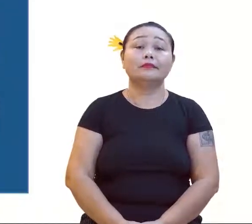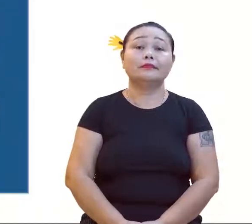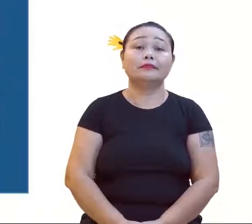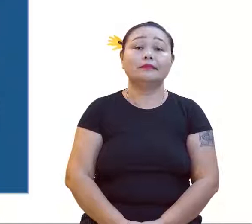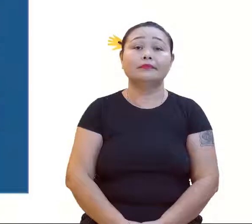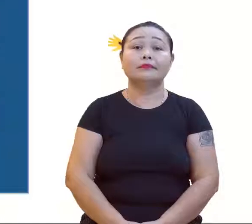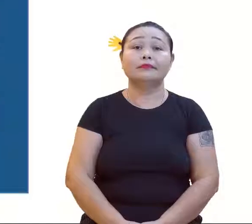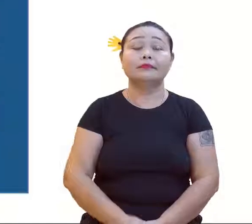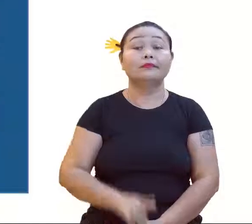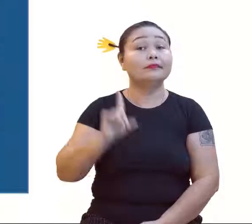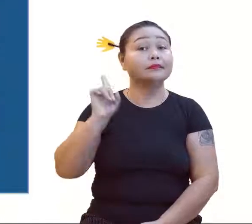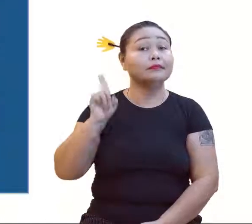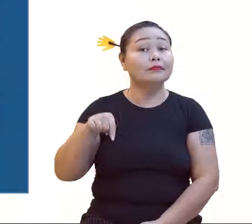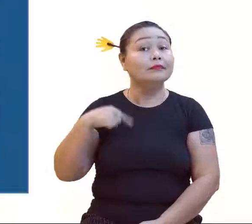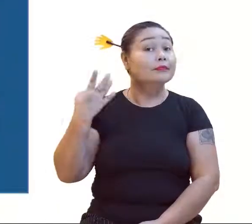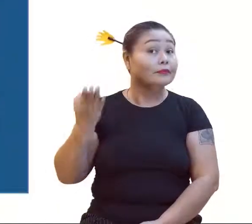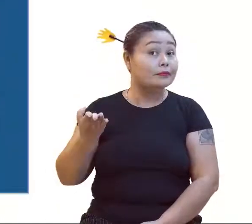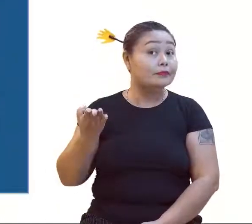Ela é isso aí.